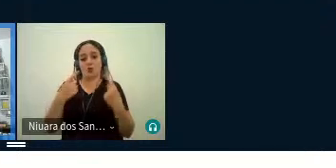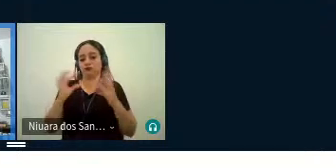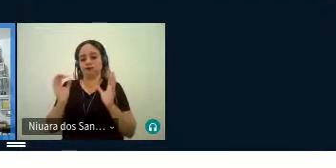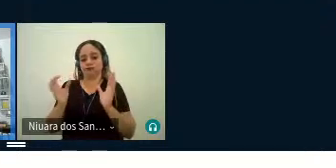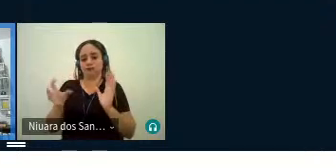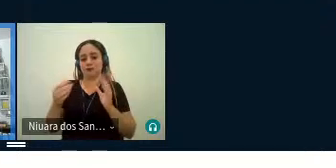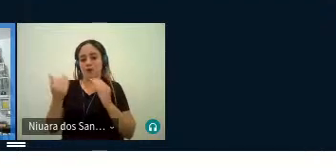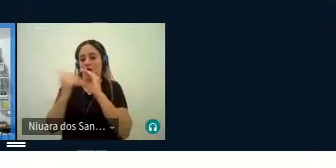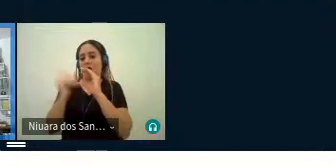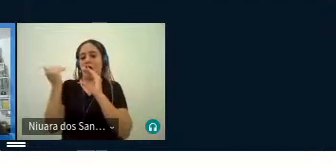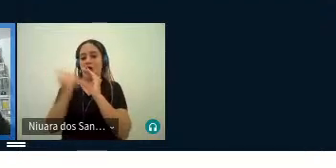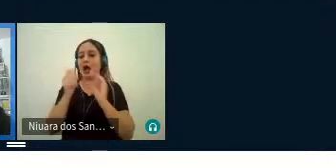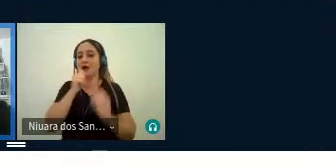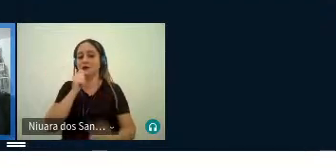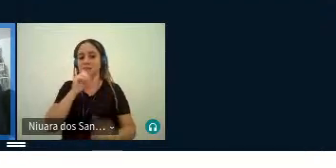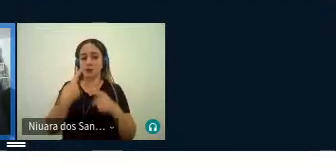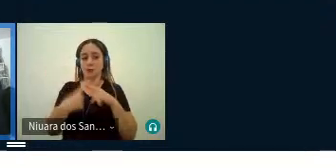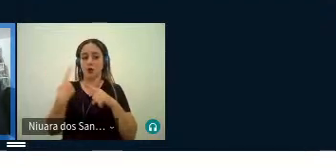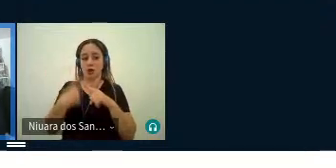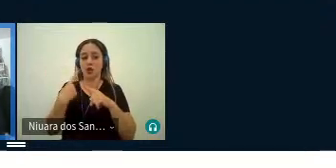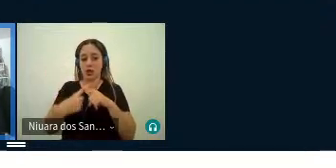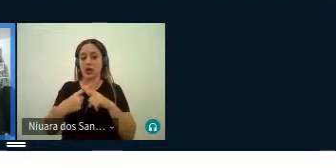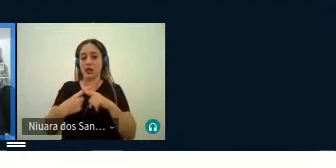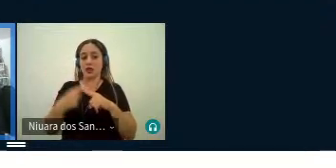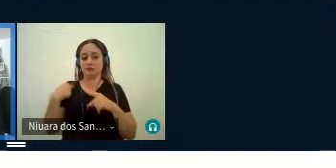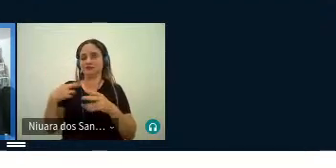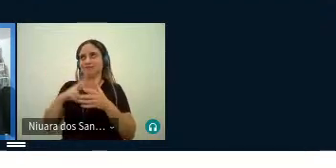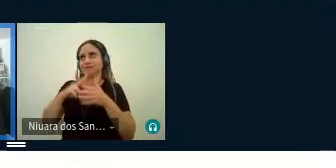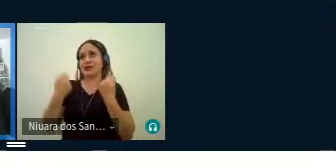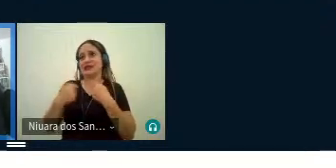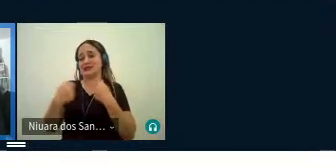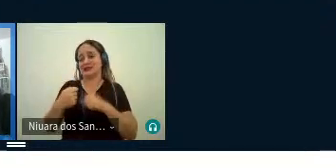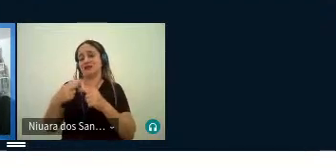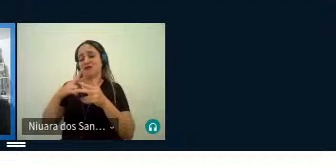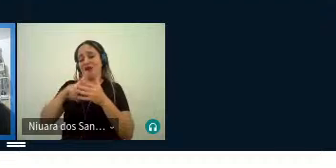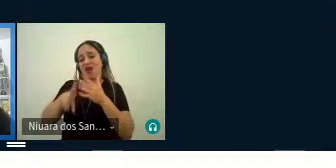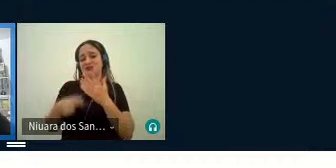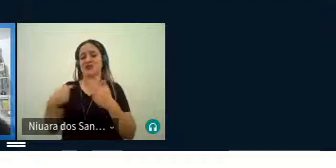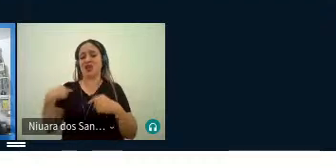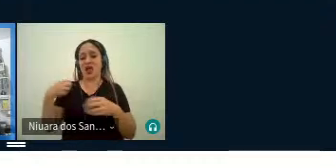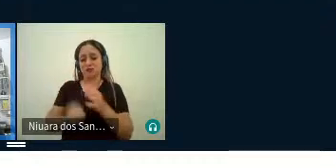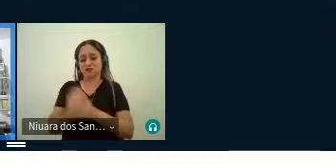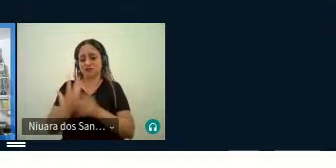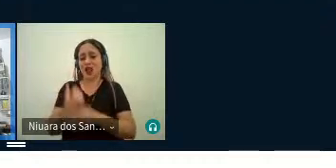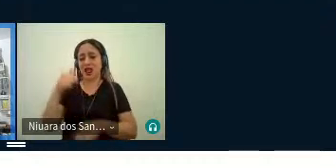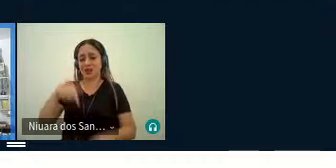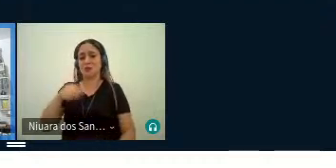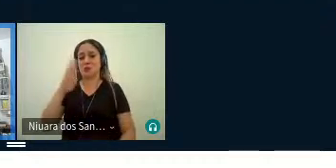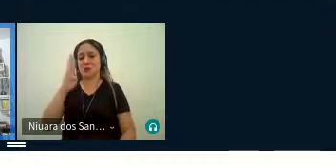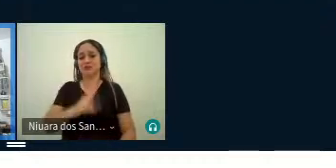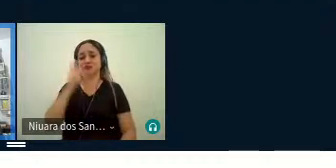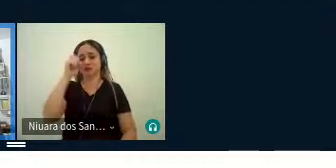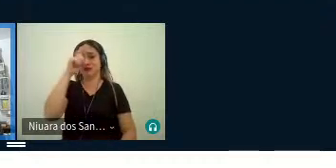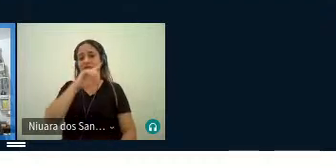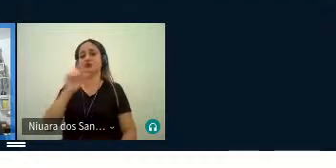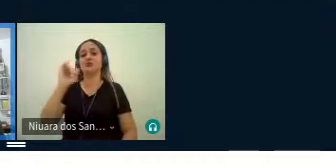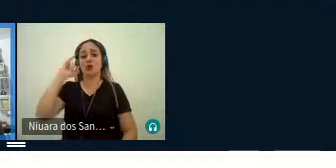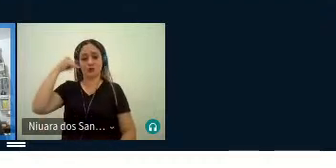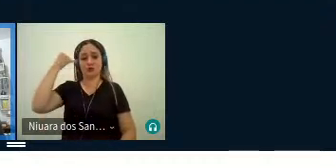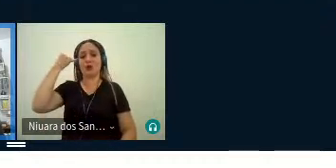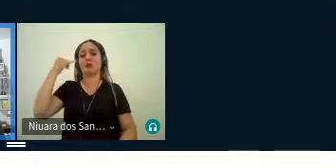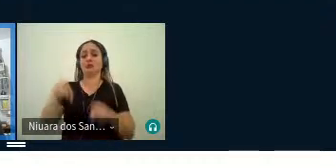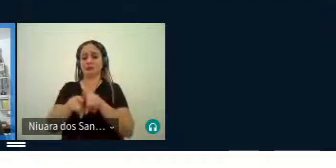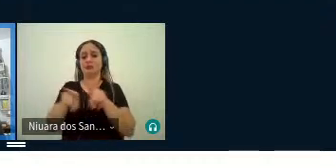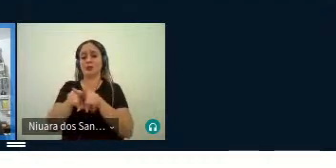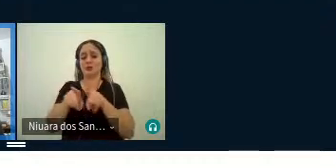depende de uma série de coisas. A publicação no Brasil é difícil, no Japão também segue a mesma